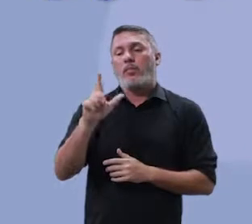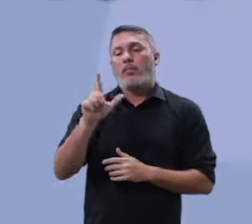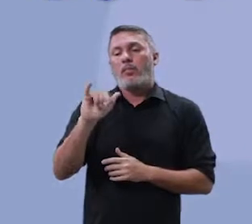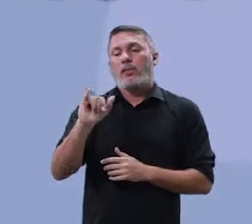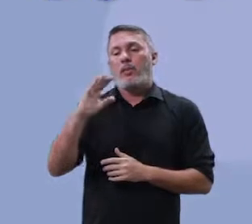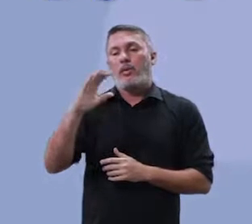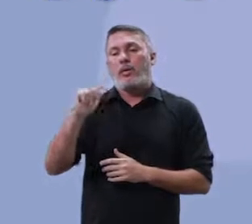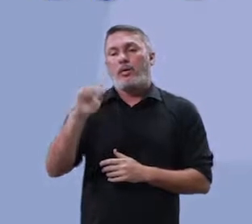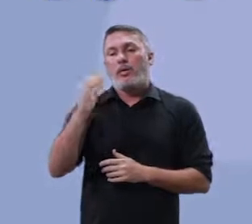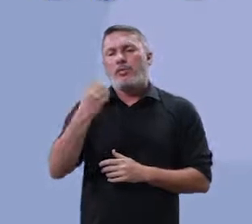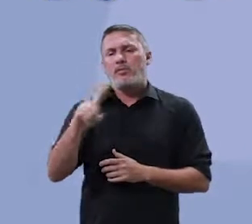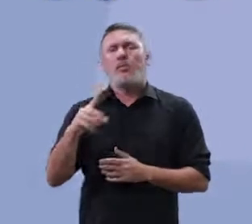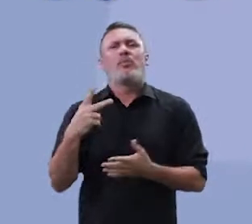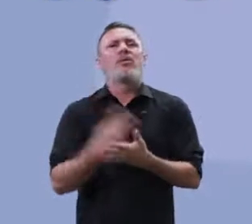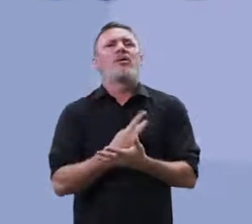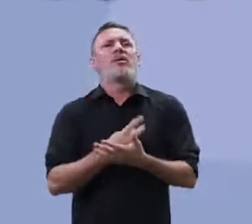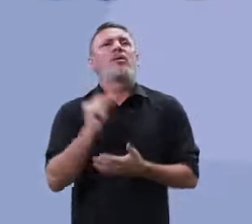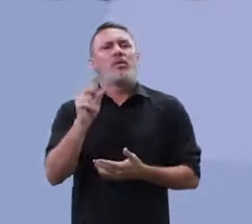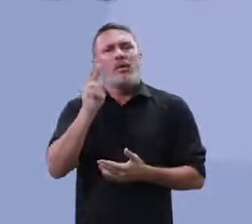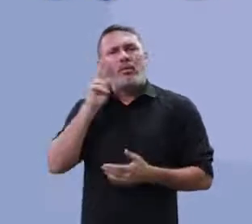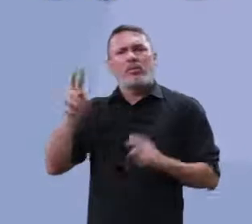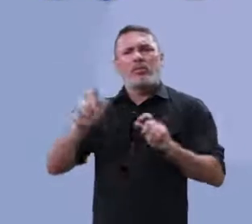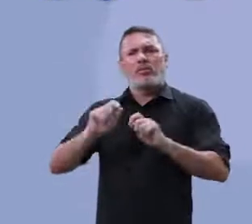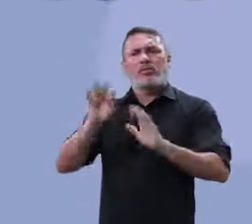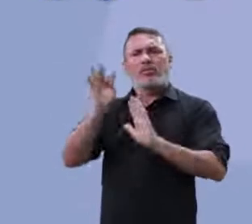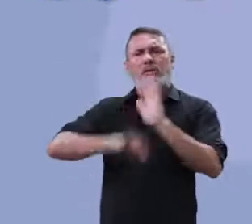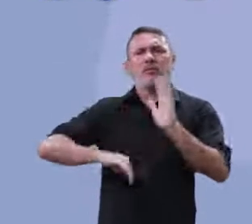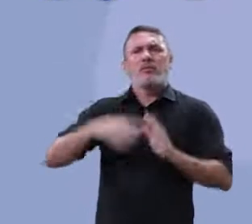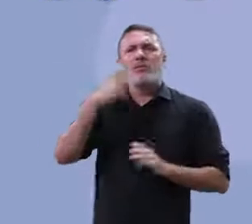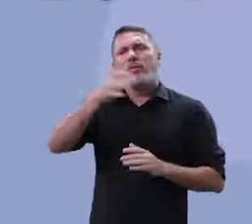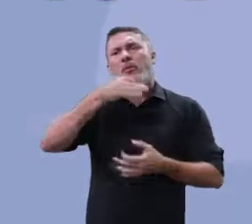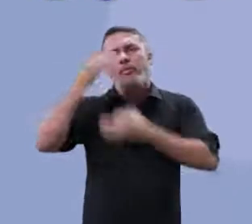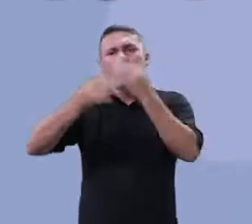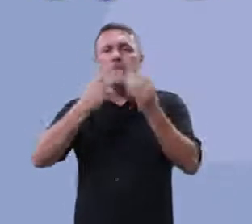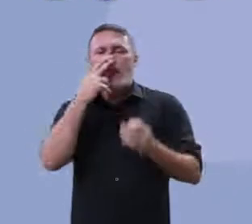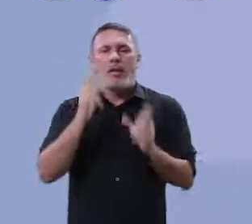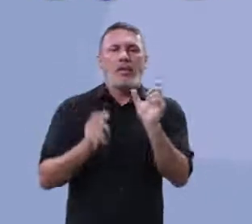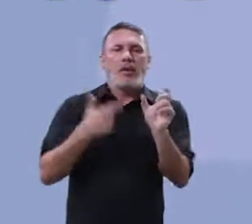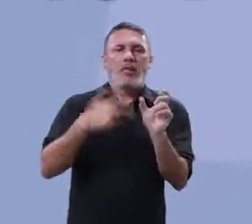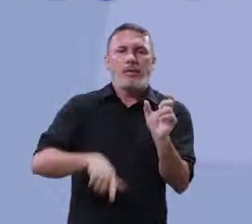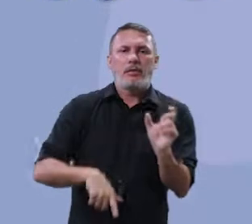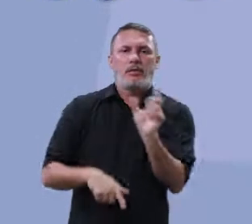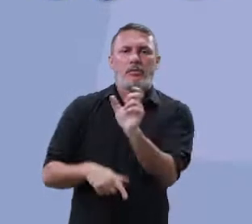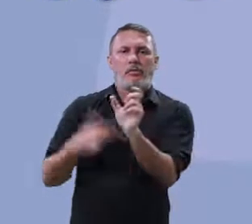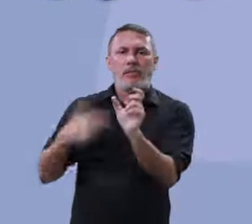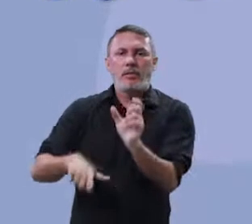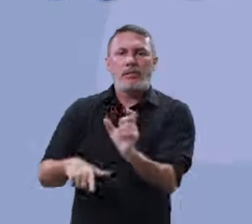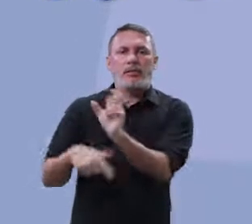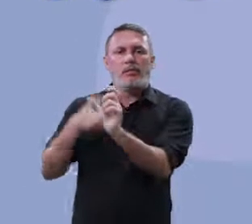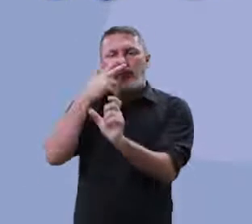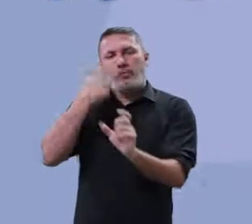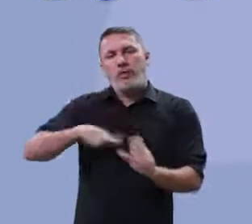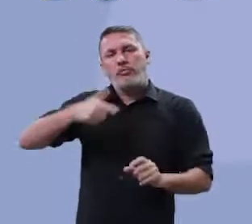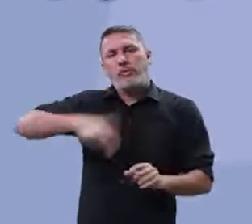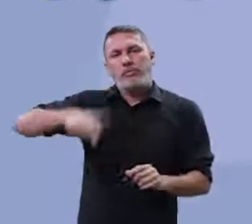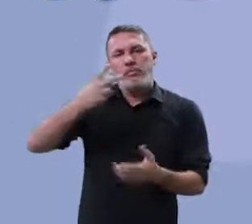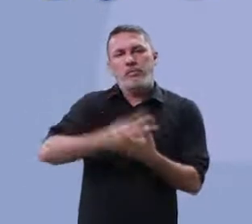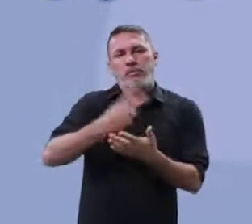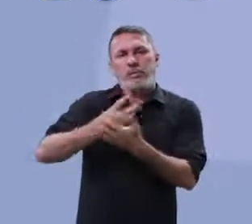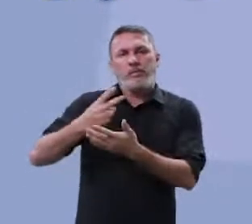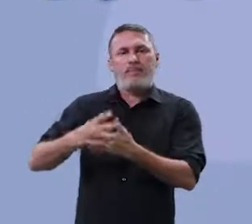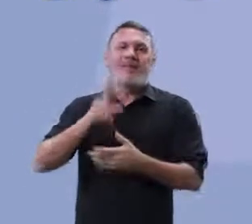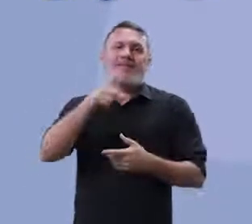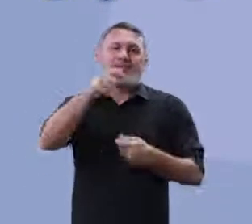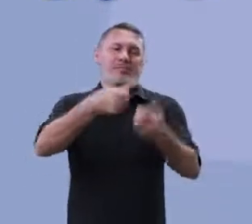O que é o erro da duplicação? É isso mesmo. Olha lá o que você pensa. Colocar a palavra repetida. Constantemente ocorre